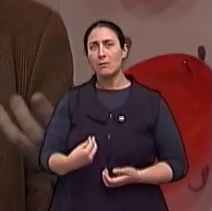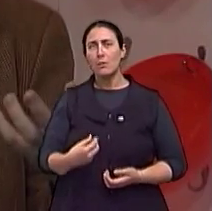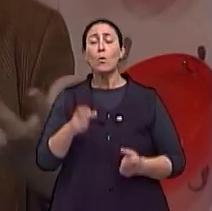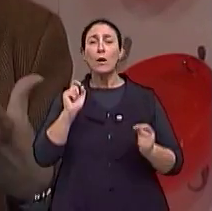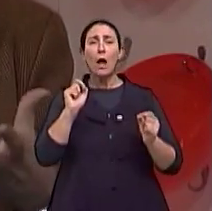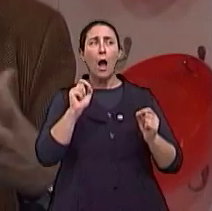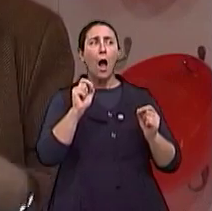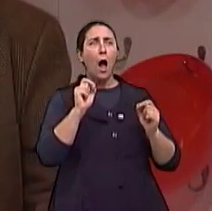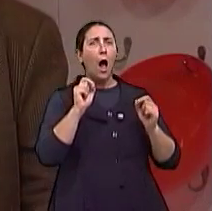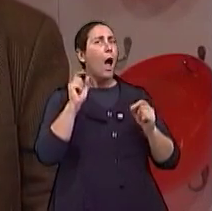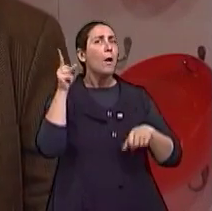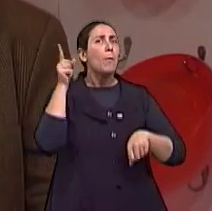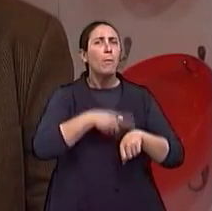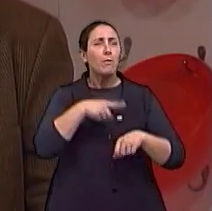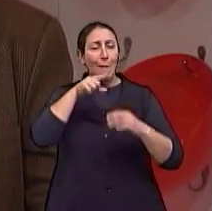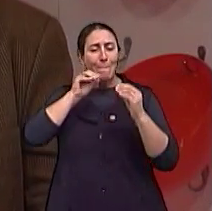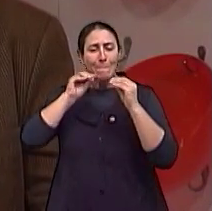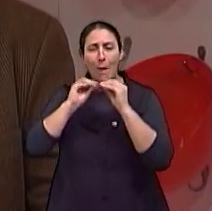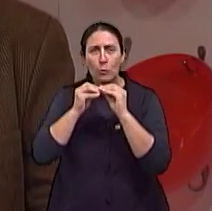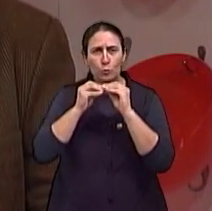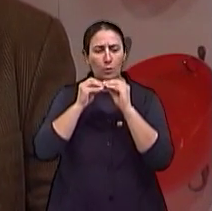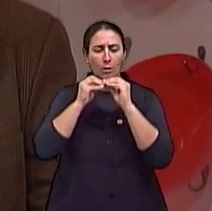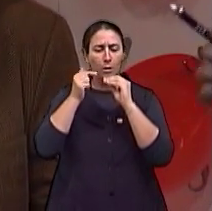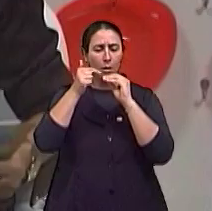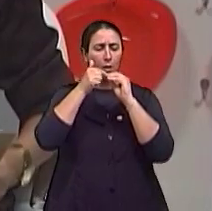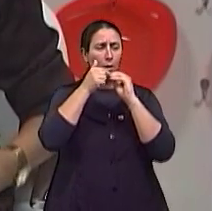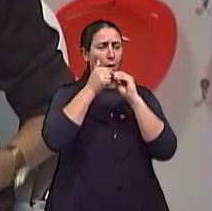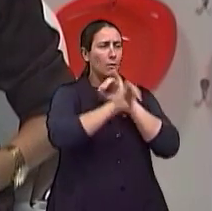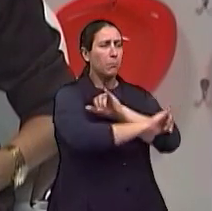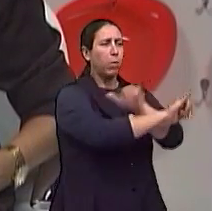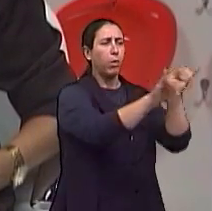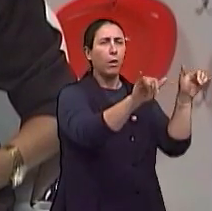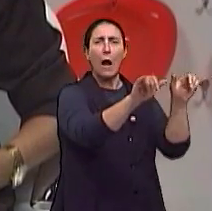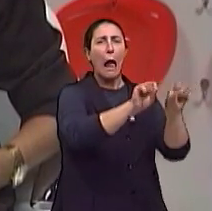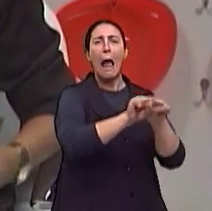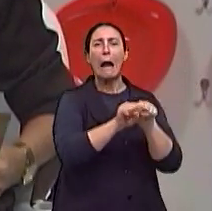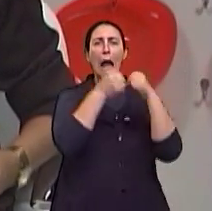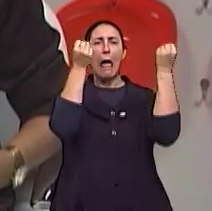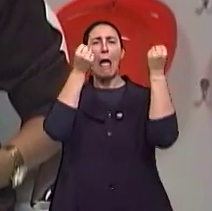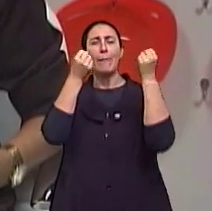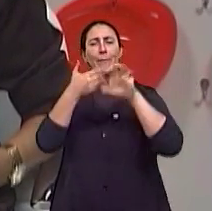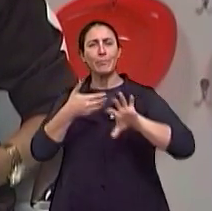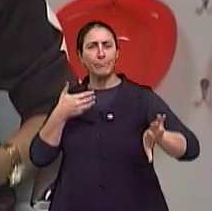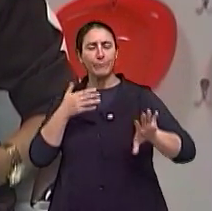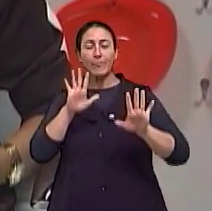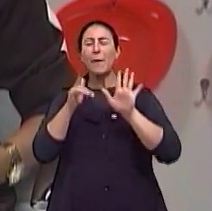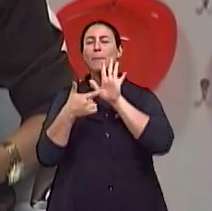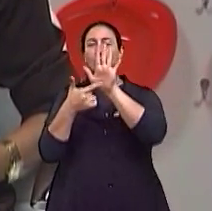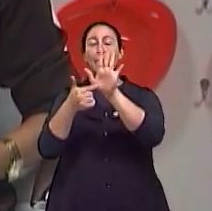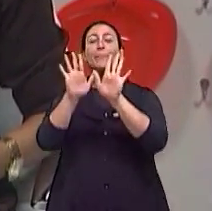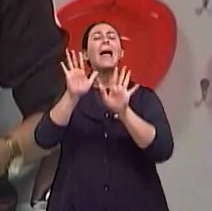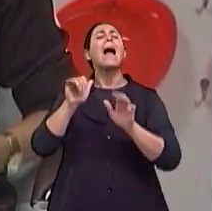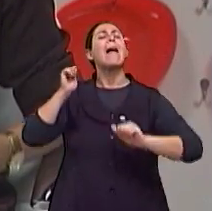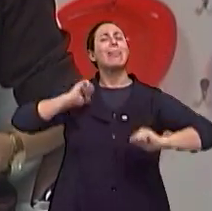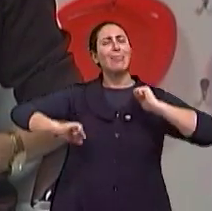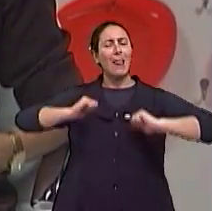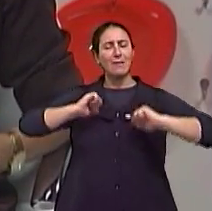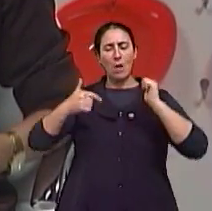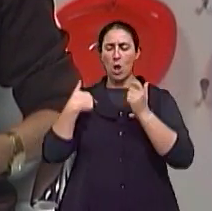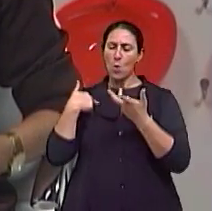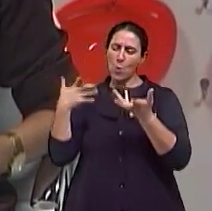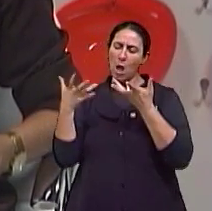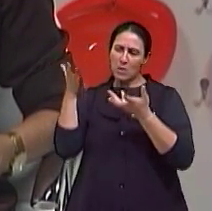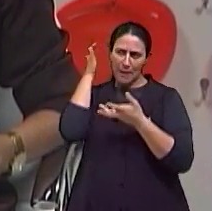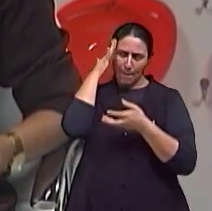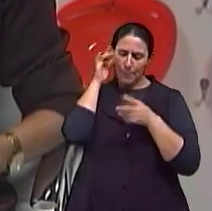se desfaz nesse beijo. Vamos pegar a questão da cena do beijo para as atrizes, né? Me parece que se